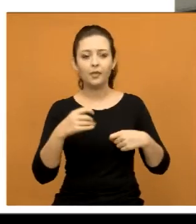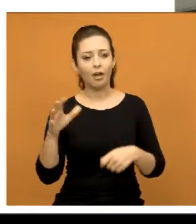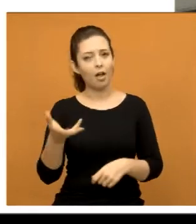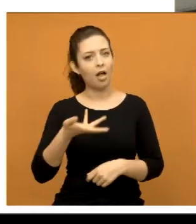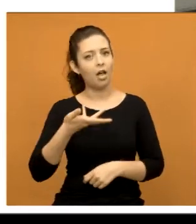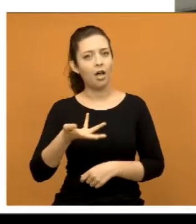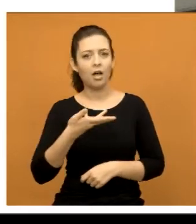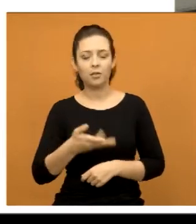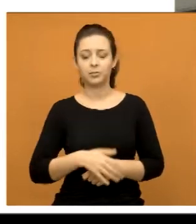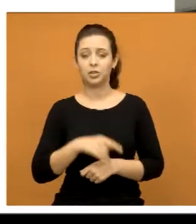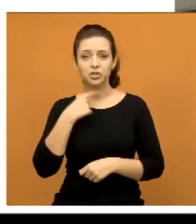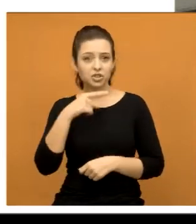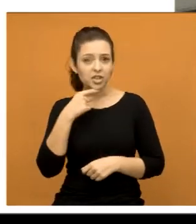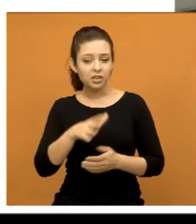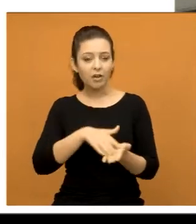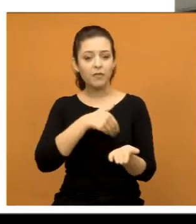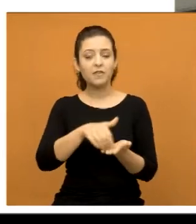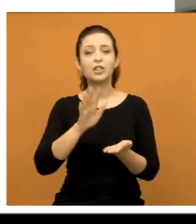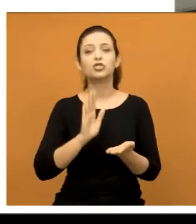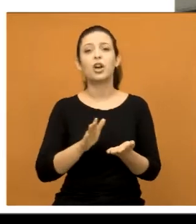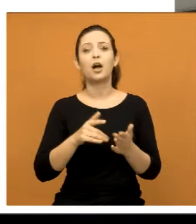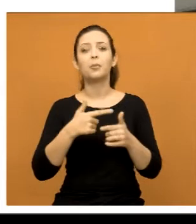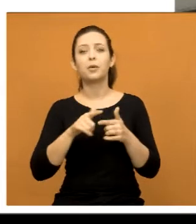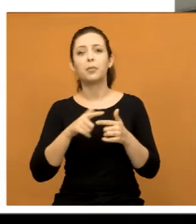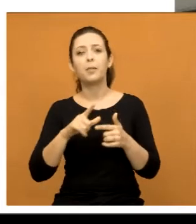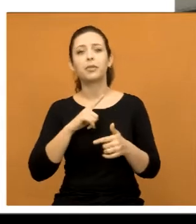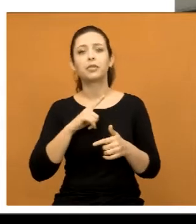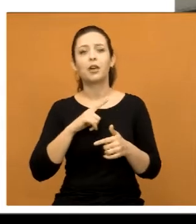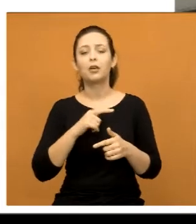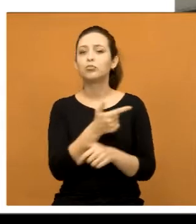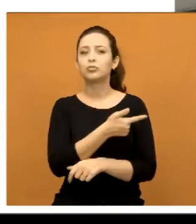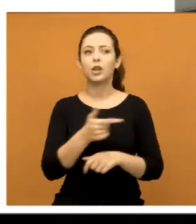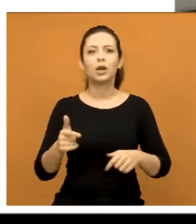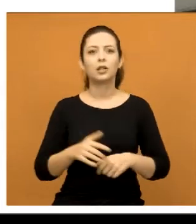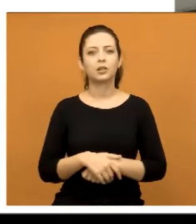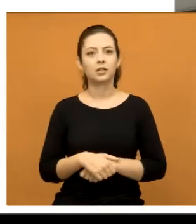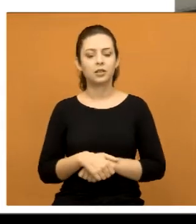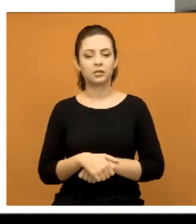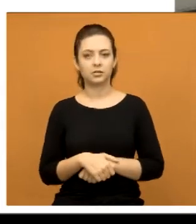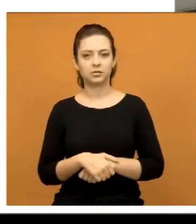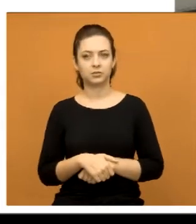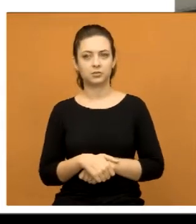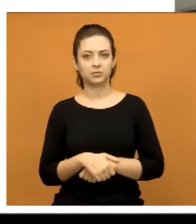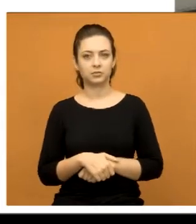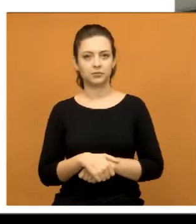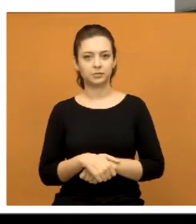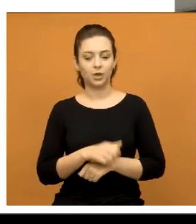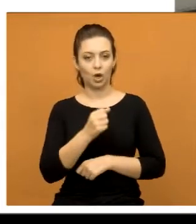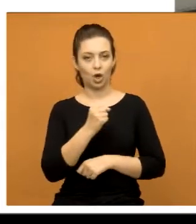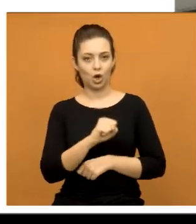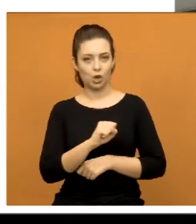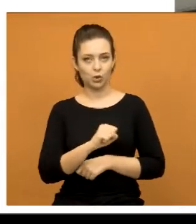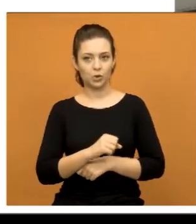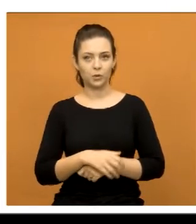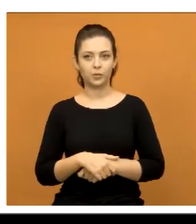rápido, não adianta, com faixa já tem problema, e sem faixa, pior ainda. A foto 8.